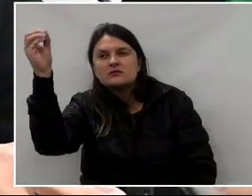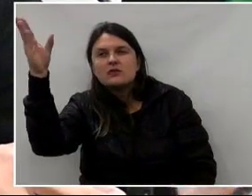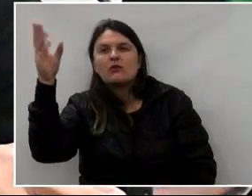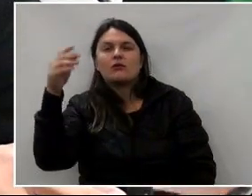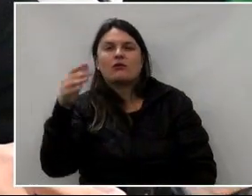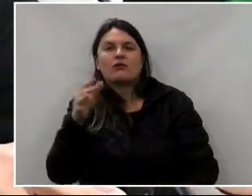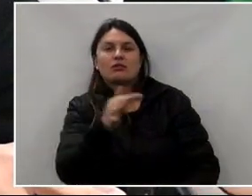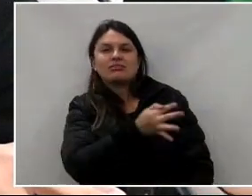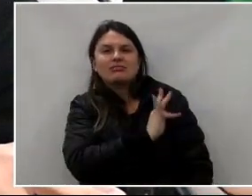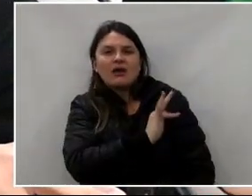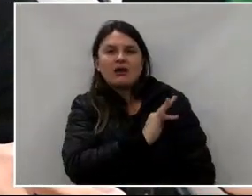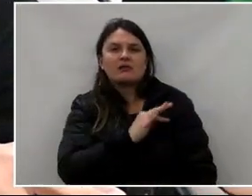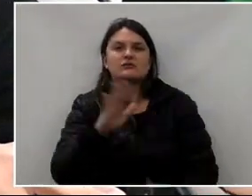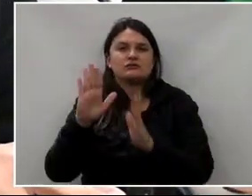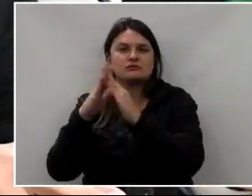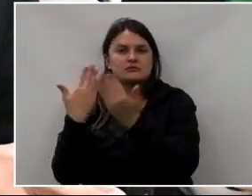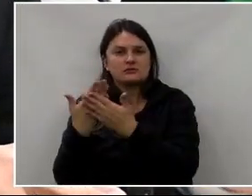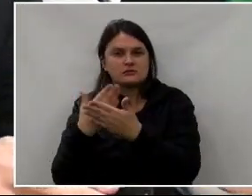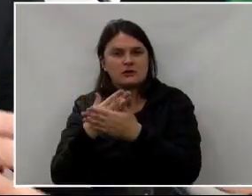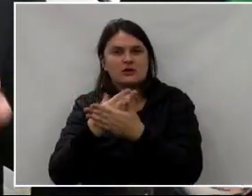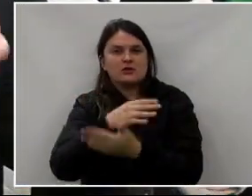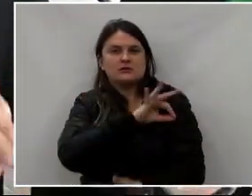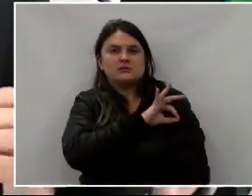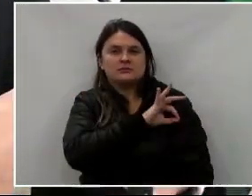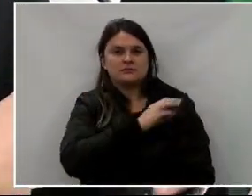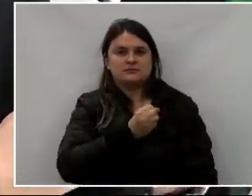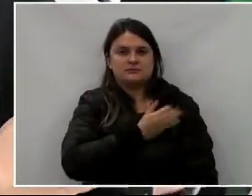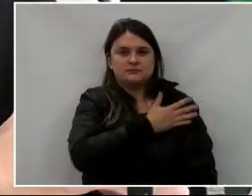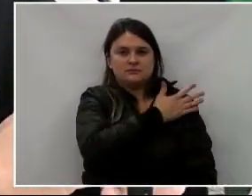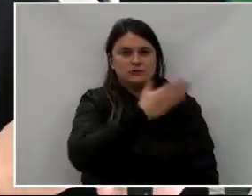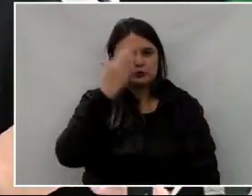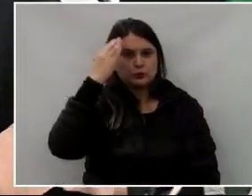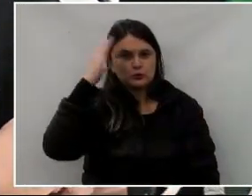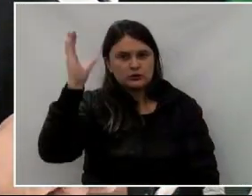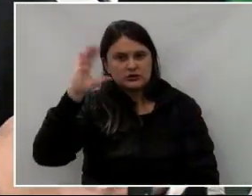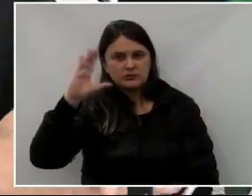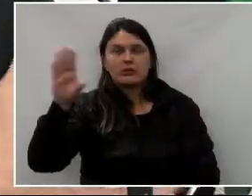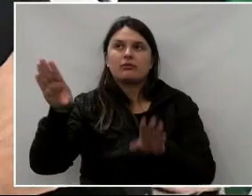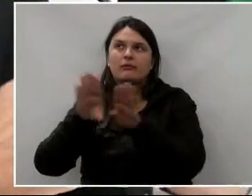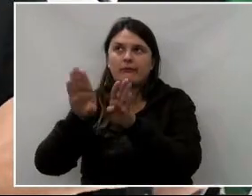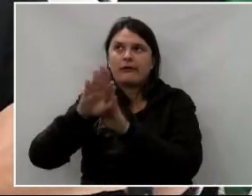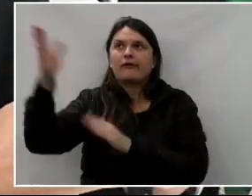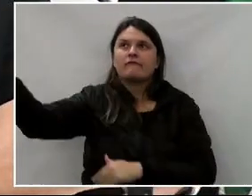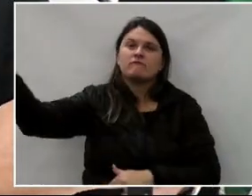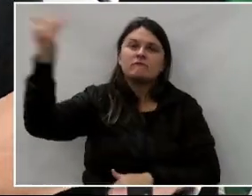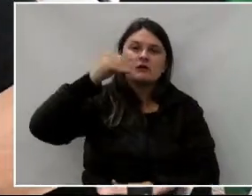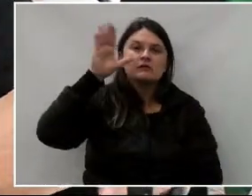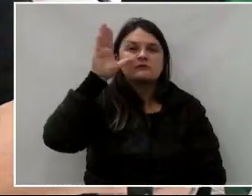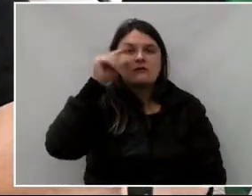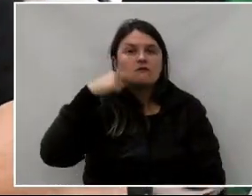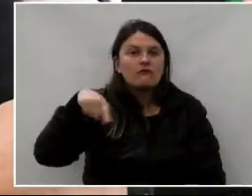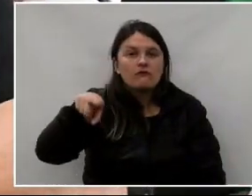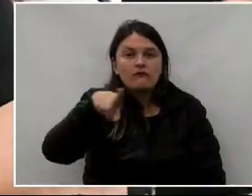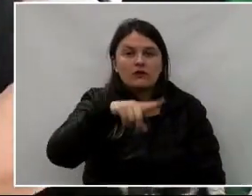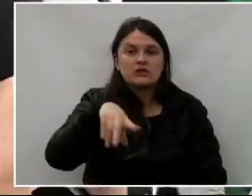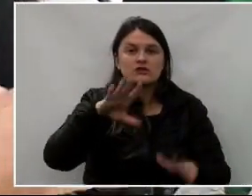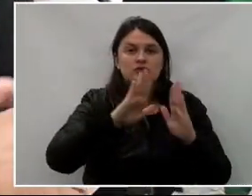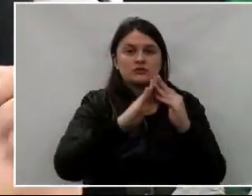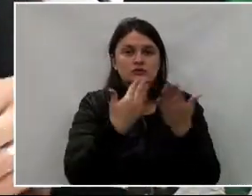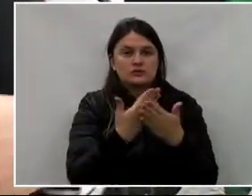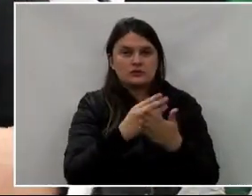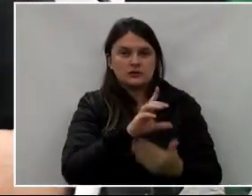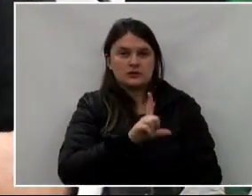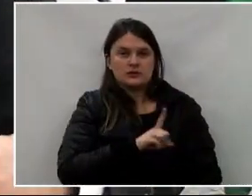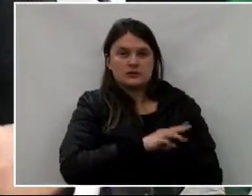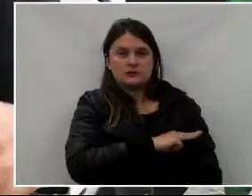no Colégio da Polícia Militar em Curitiba, e também o pessoal vindo de Curitiba, aqui visitando as instalações, e escolhendo